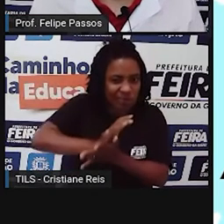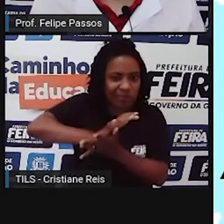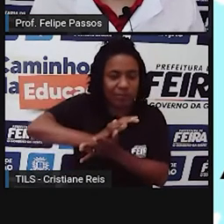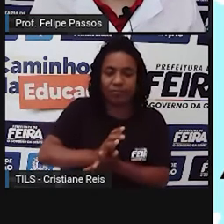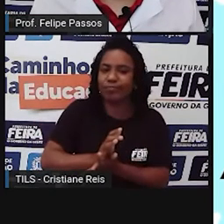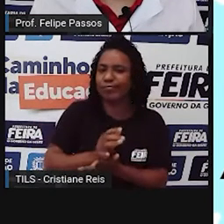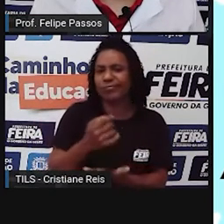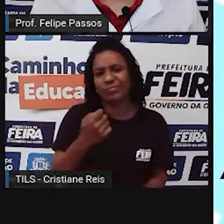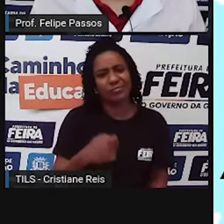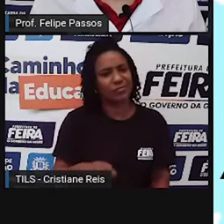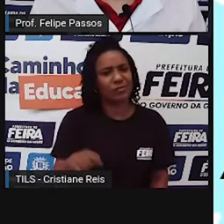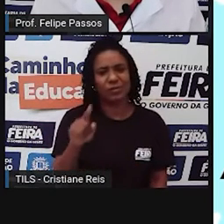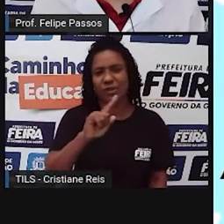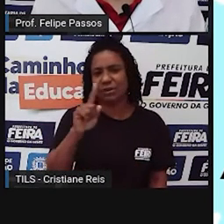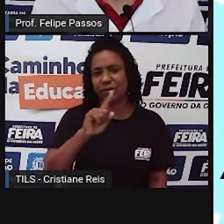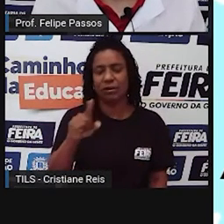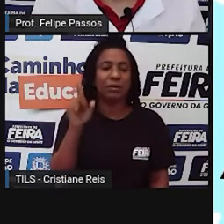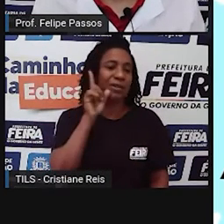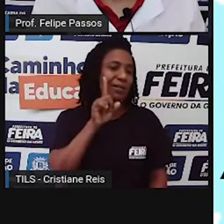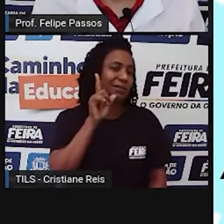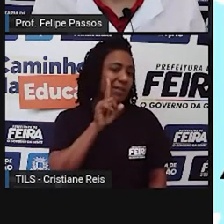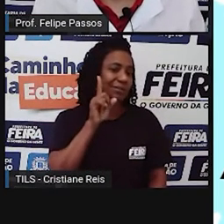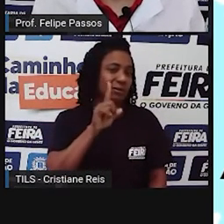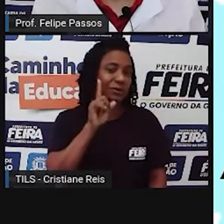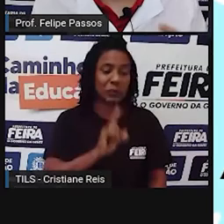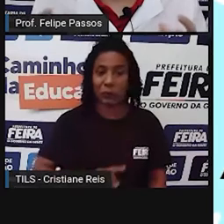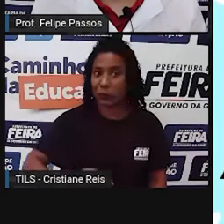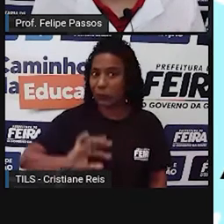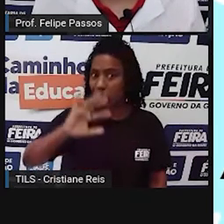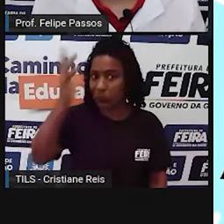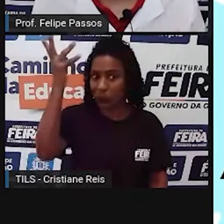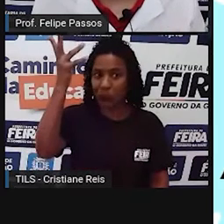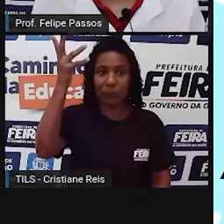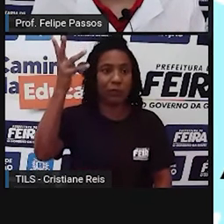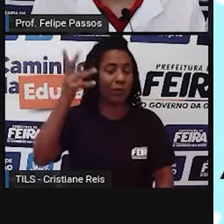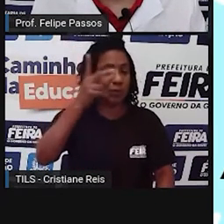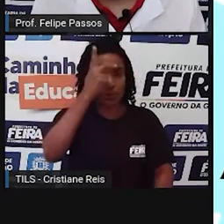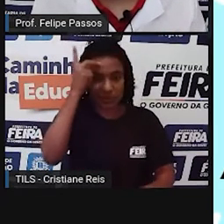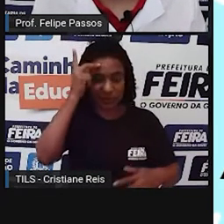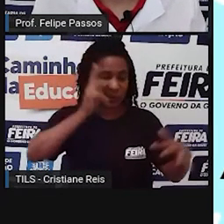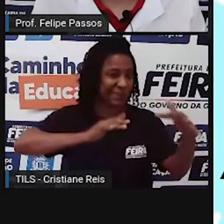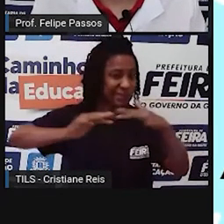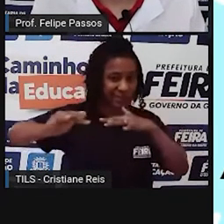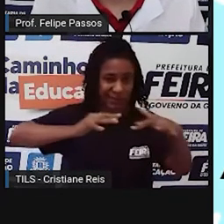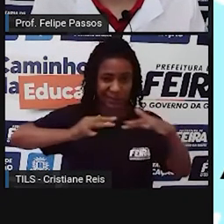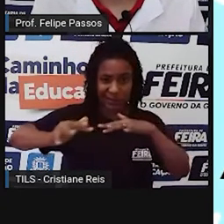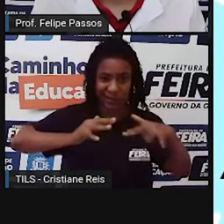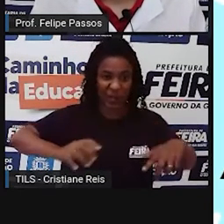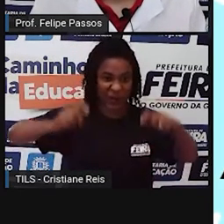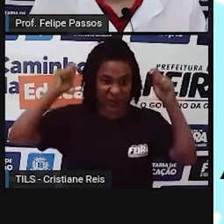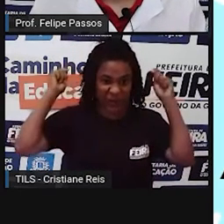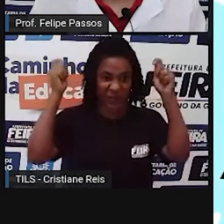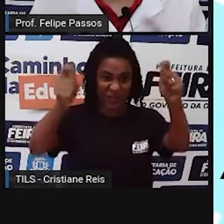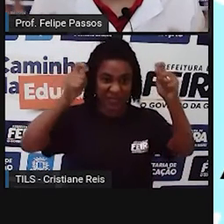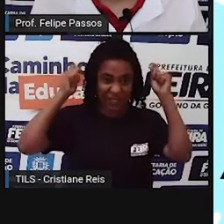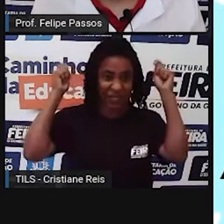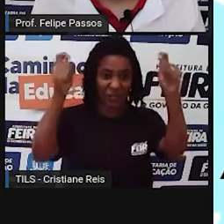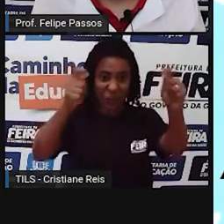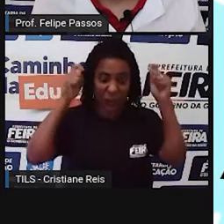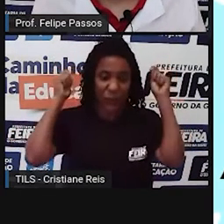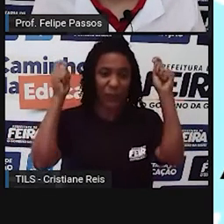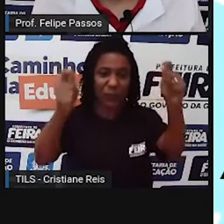revolta nos Estados Unidos, como de vez em quando surgem, mas essa foi muito longa, muito extensa, se